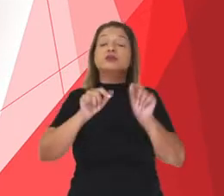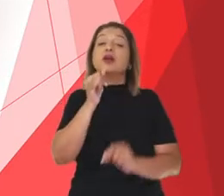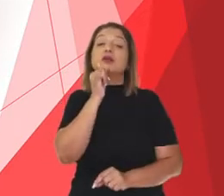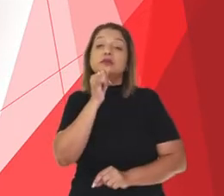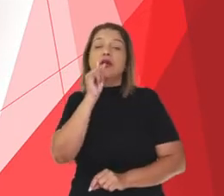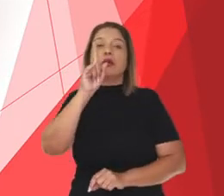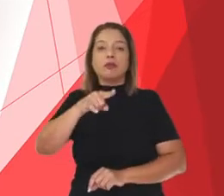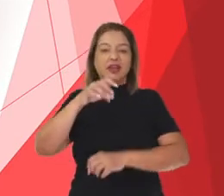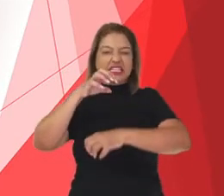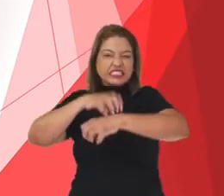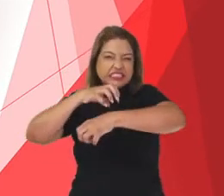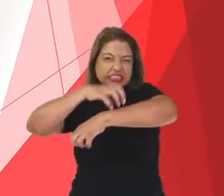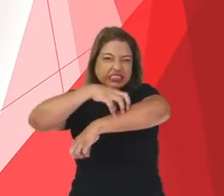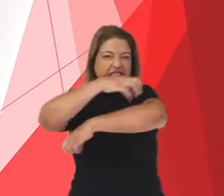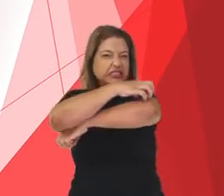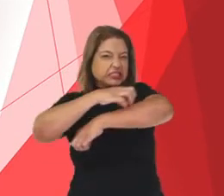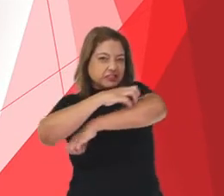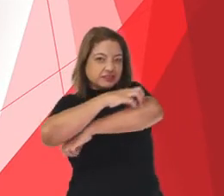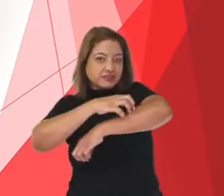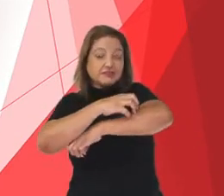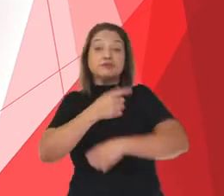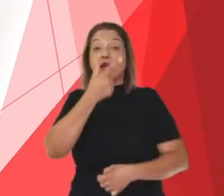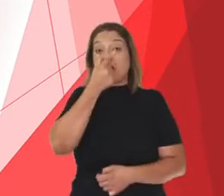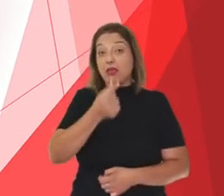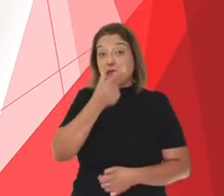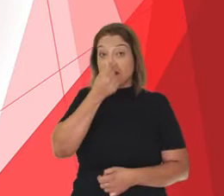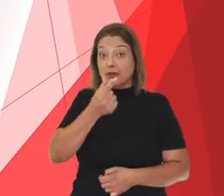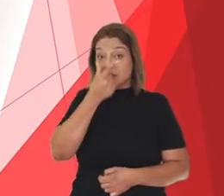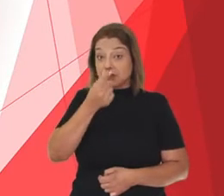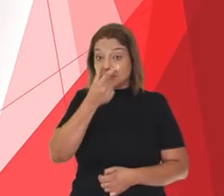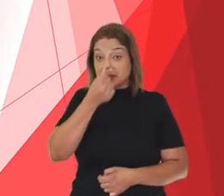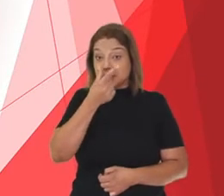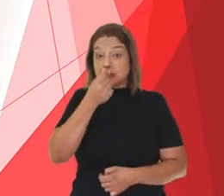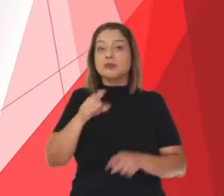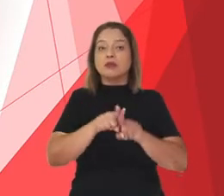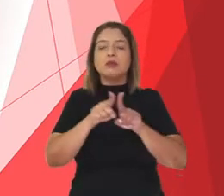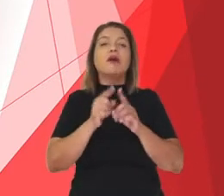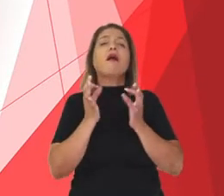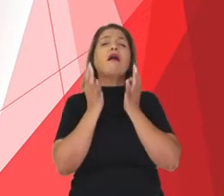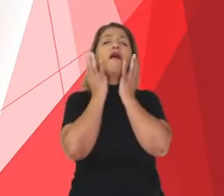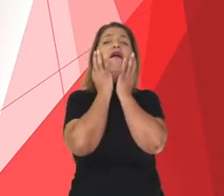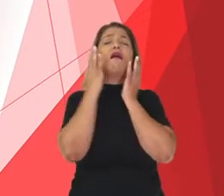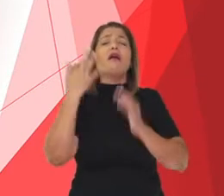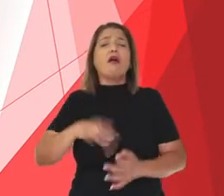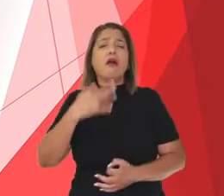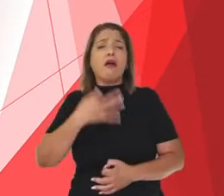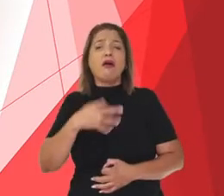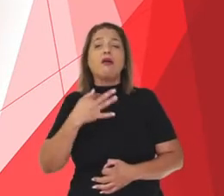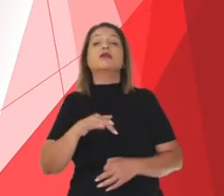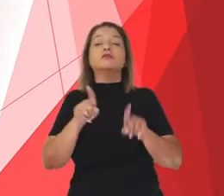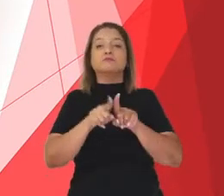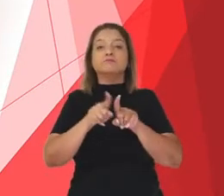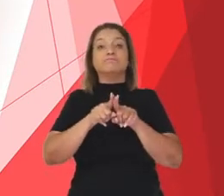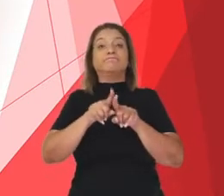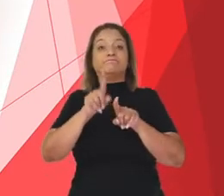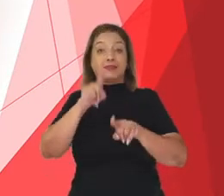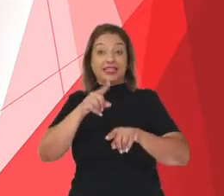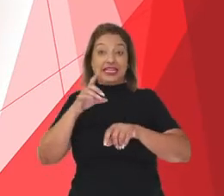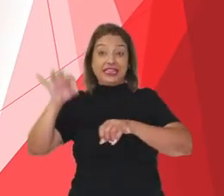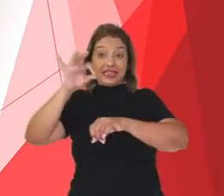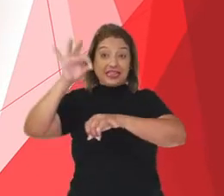o sarampo, a gripe, a cachumba, a dengue